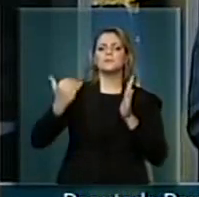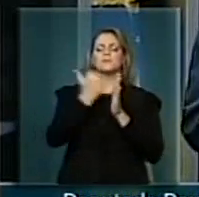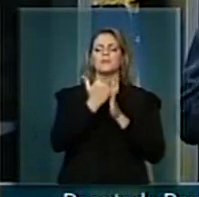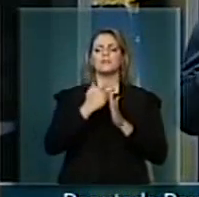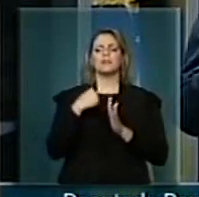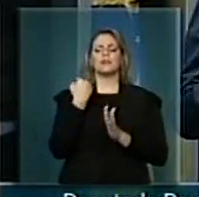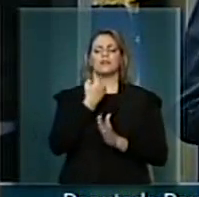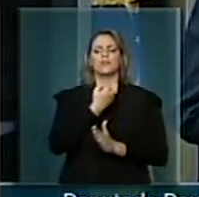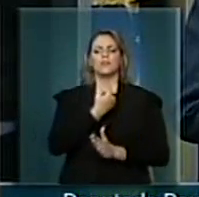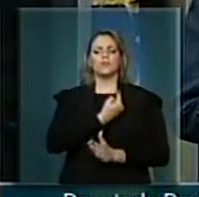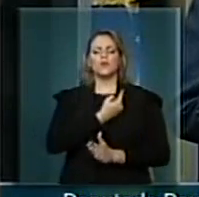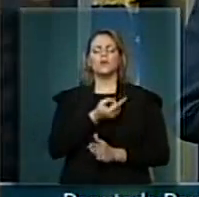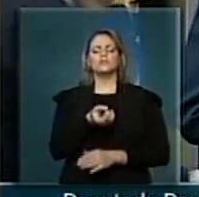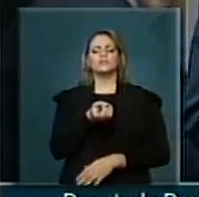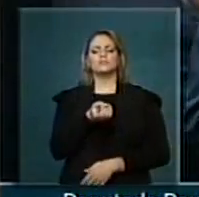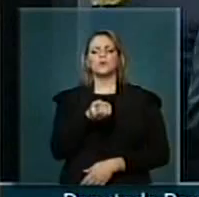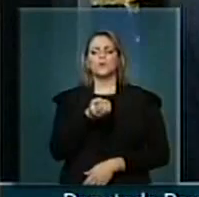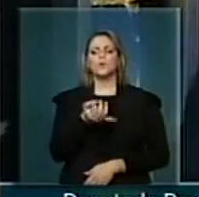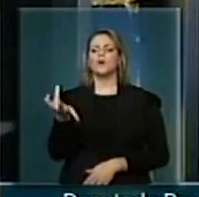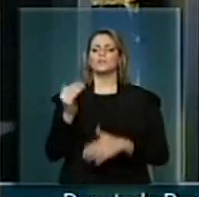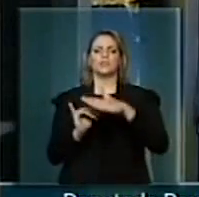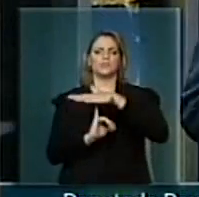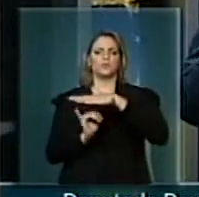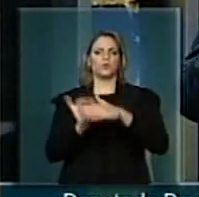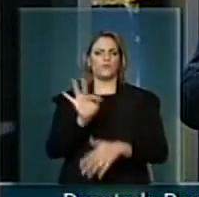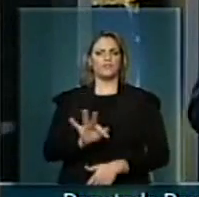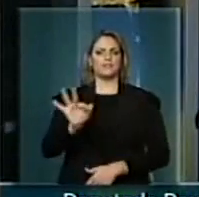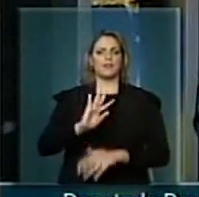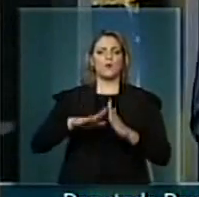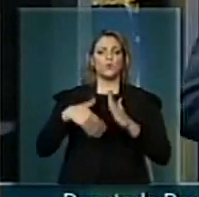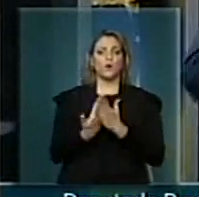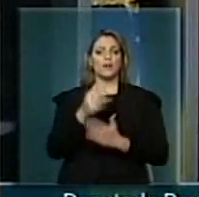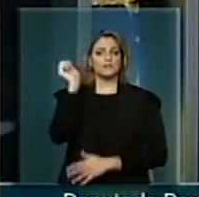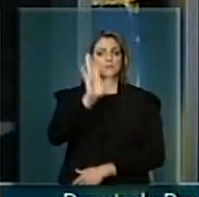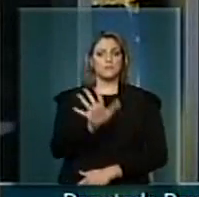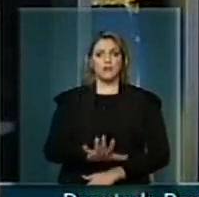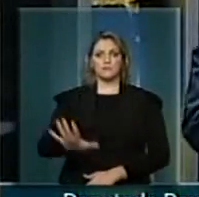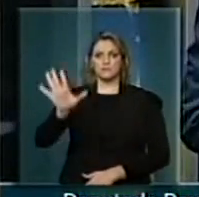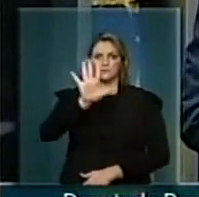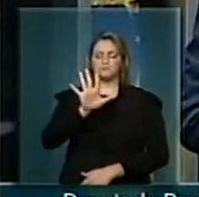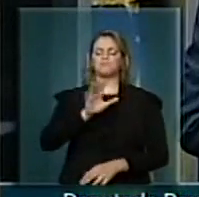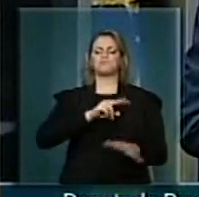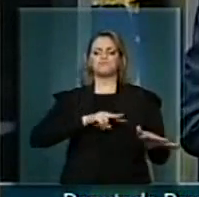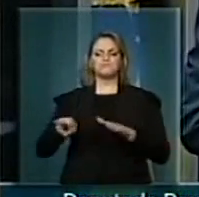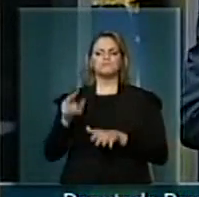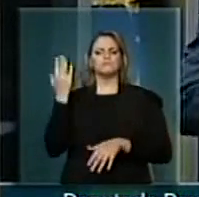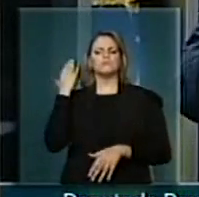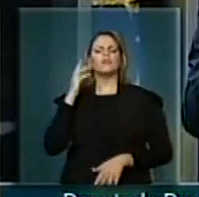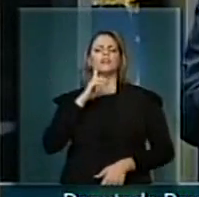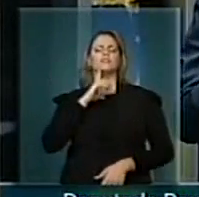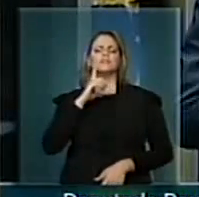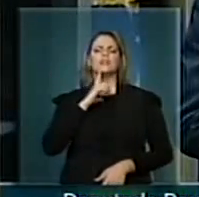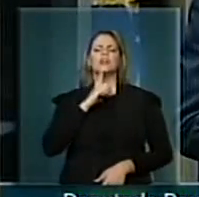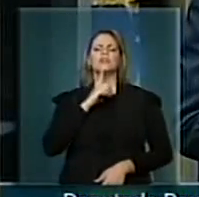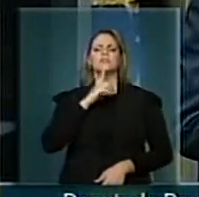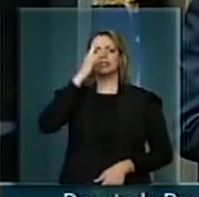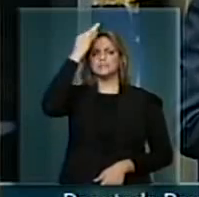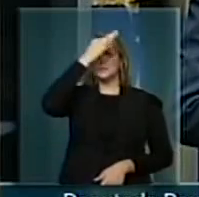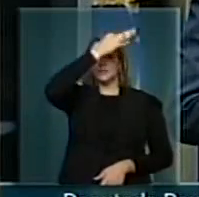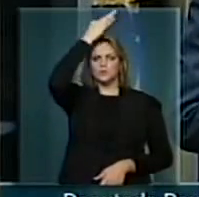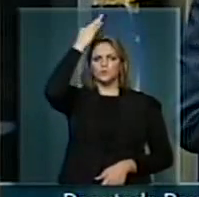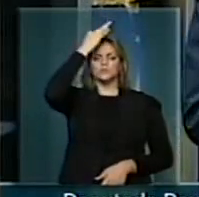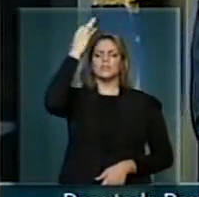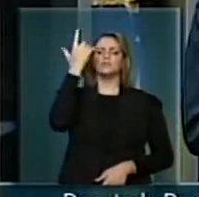o quantitativo de institutos federais de educação no Brasil. Ainda semana passada tivemos, para o Espírito Santo,